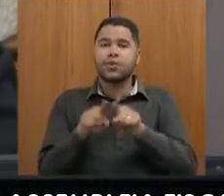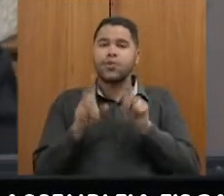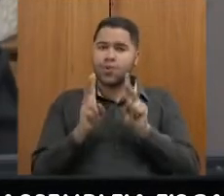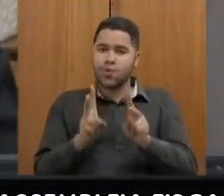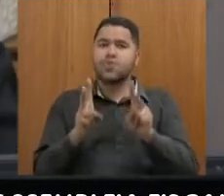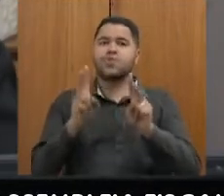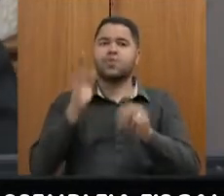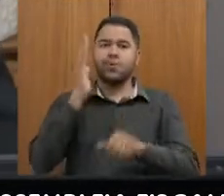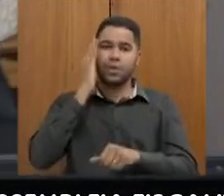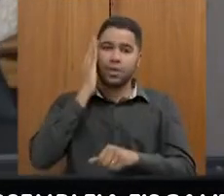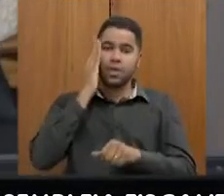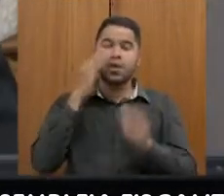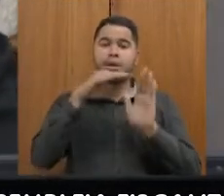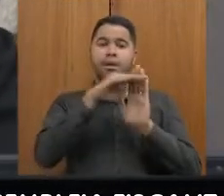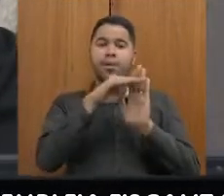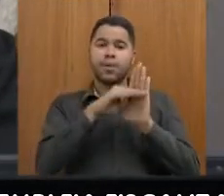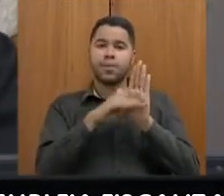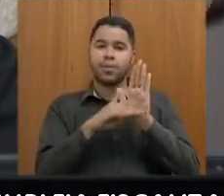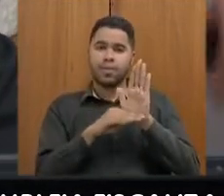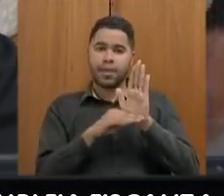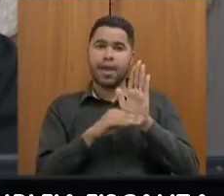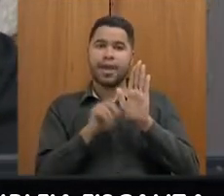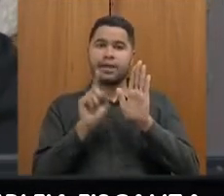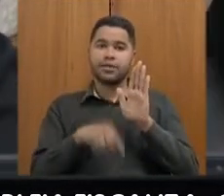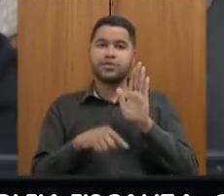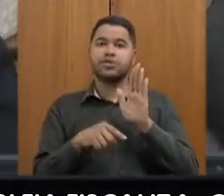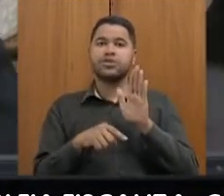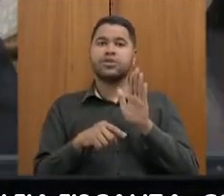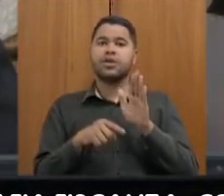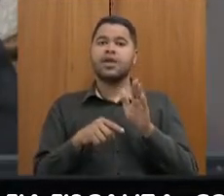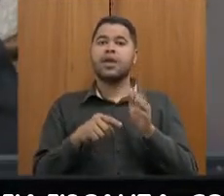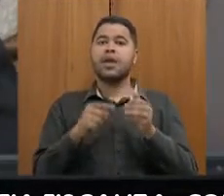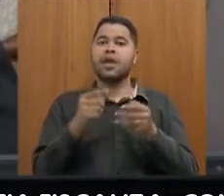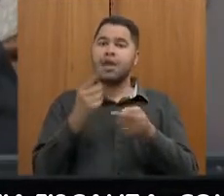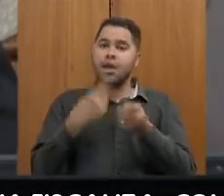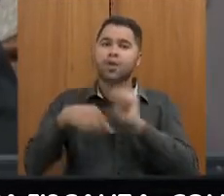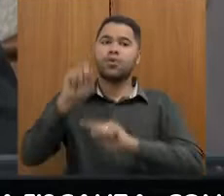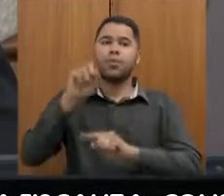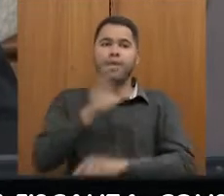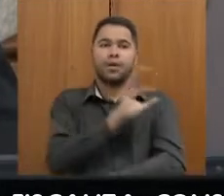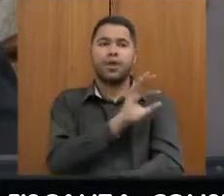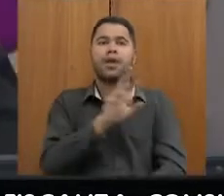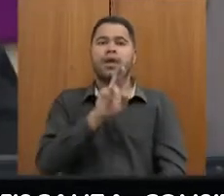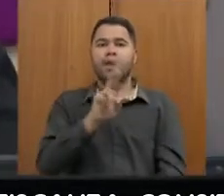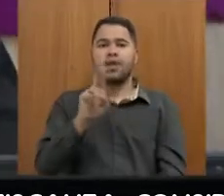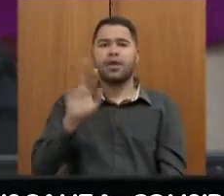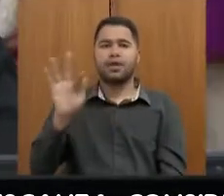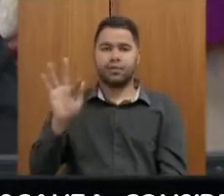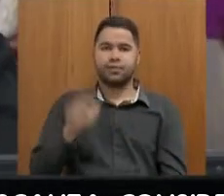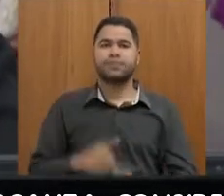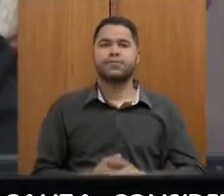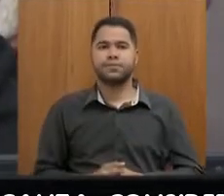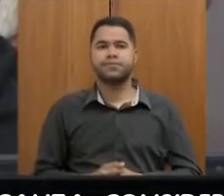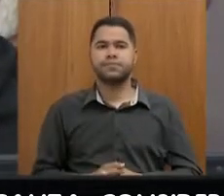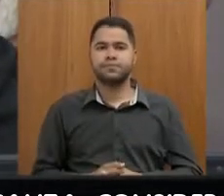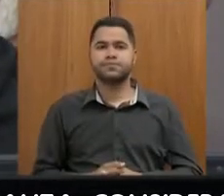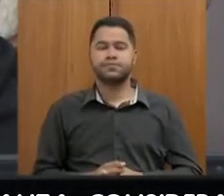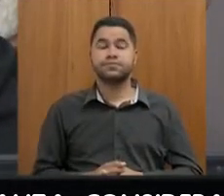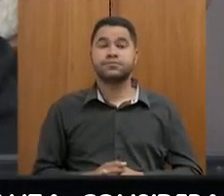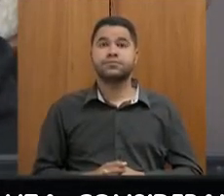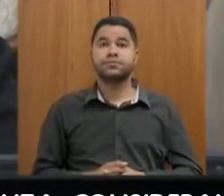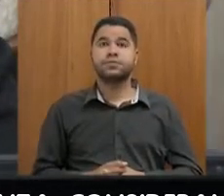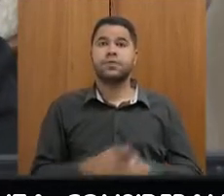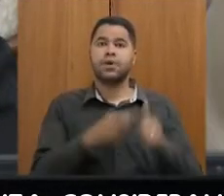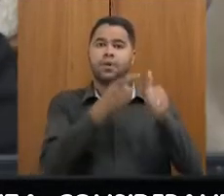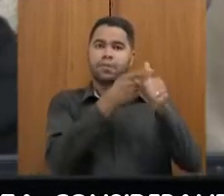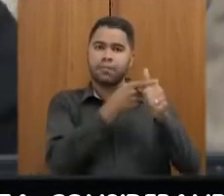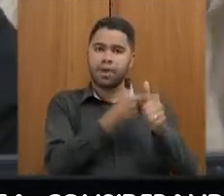entendendo que o regime de recuperação fiscal é necessário para o Estado se equilibrar definitivamente. Próximo, favor. Passivos, então, que o